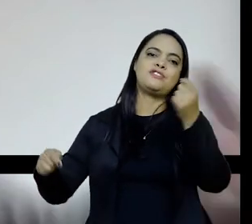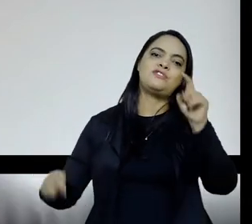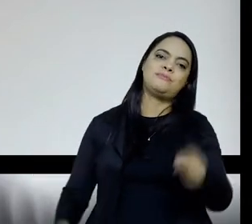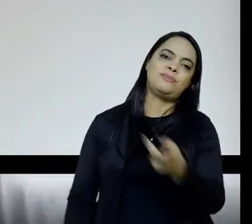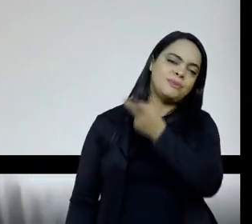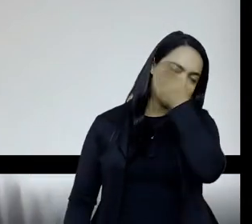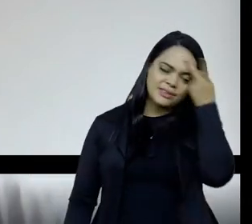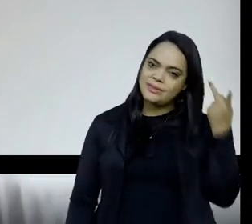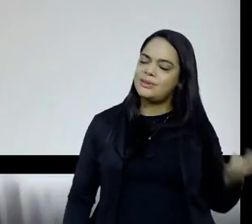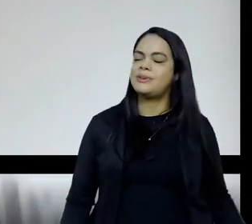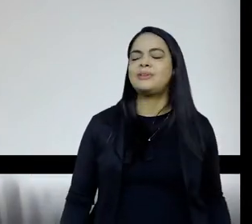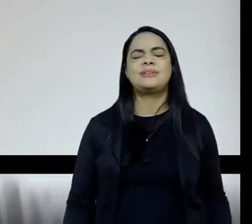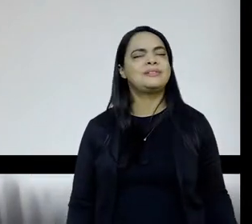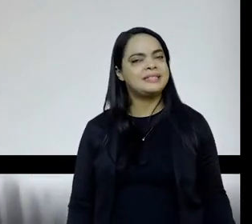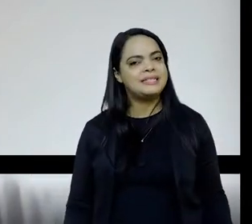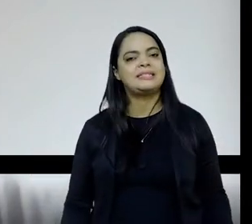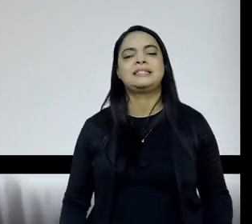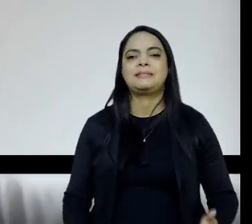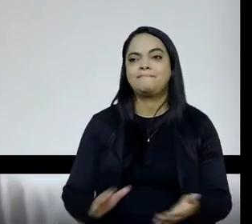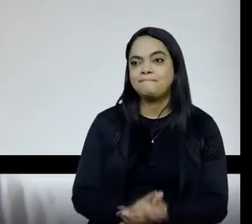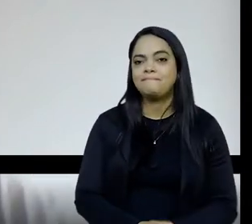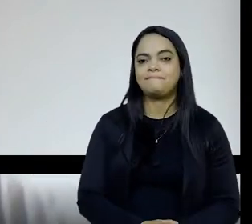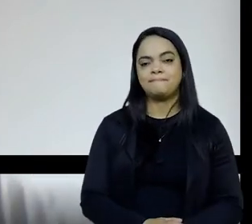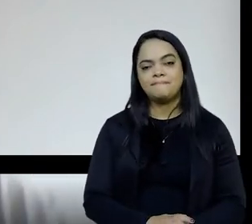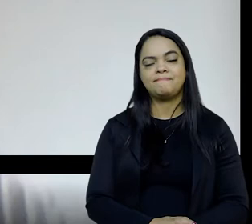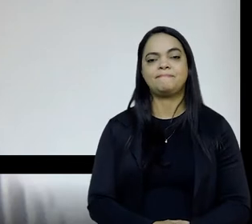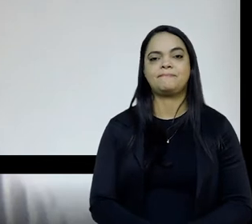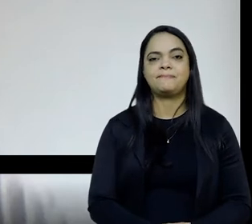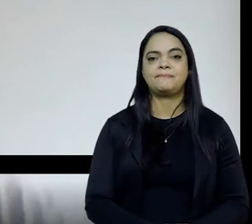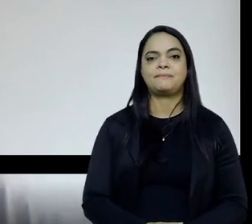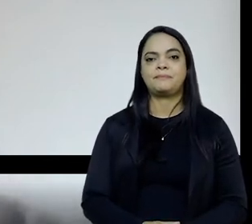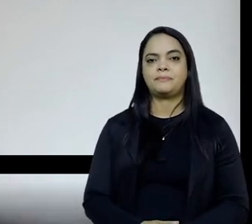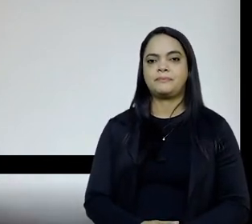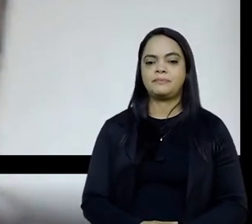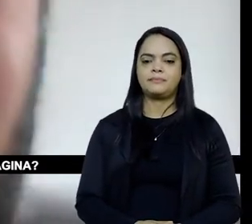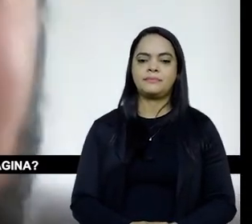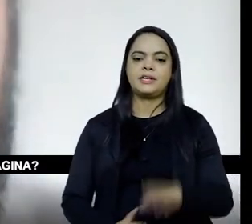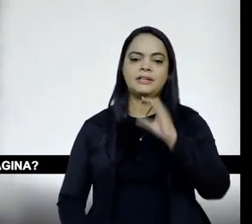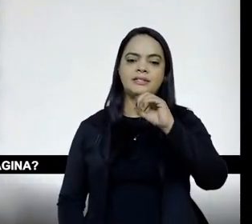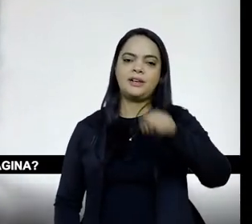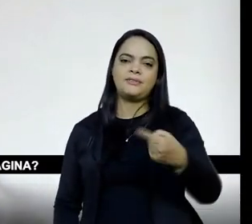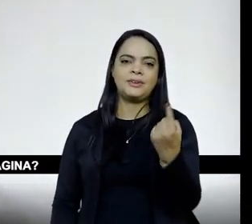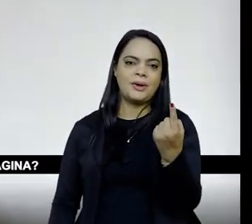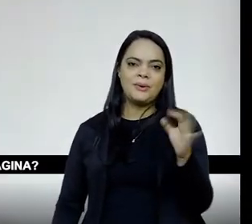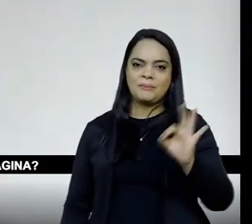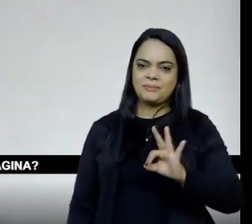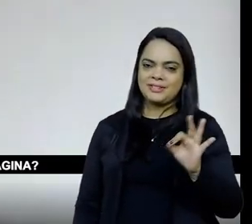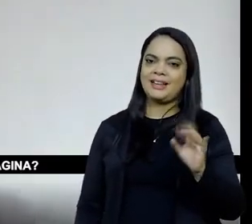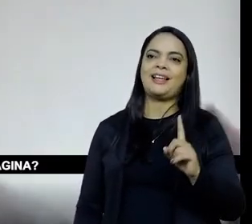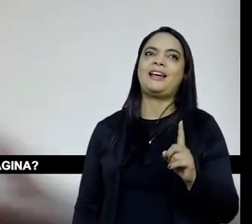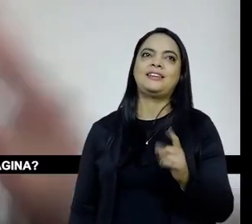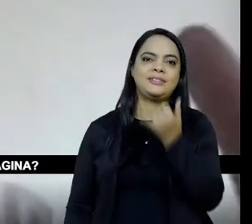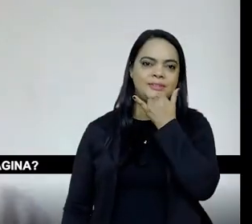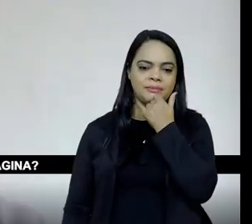isso significa, né? Não, 0,1%, não, dá 12 mil pessoas, né?